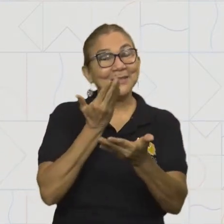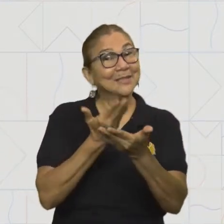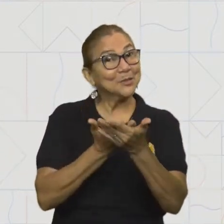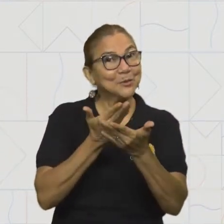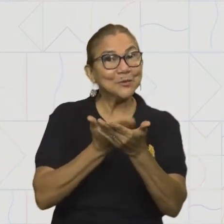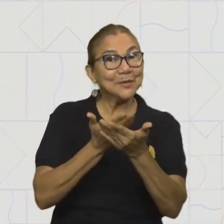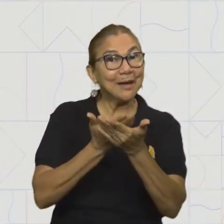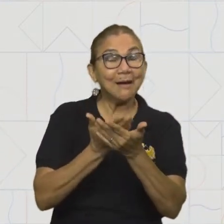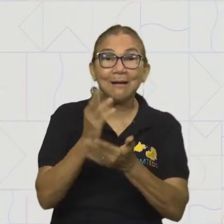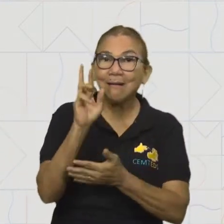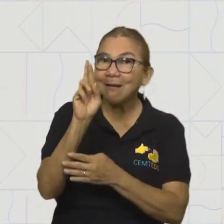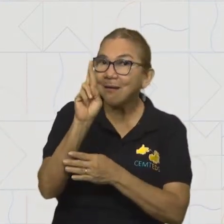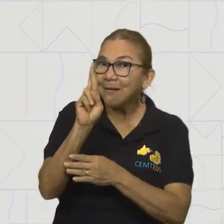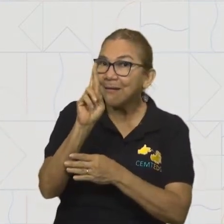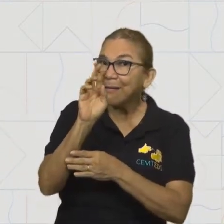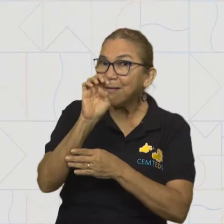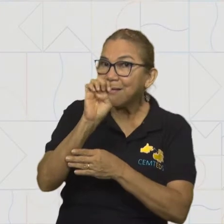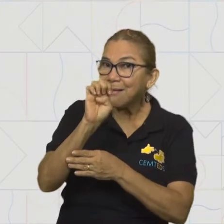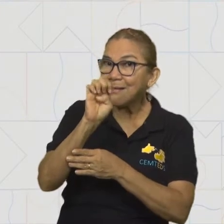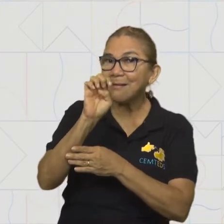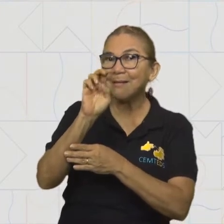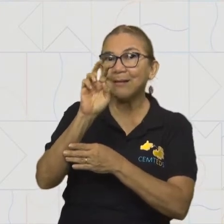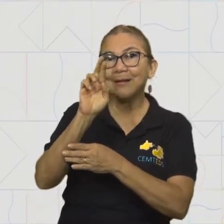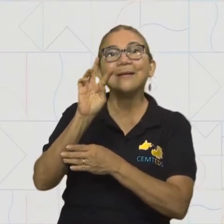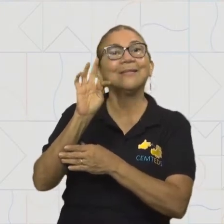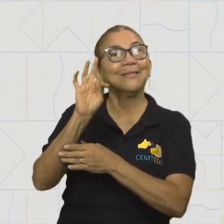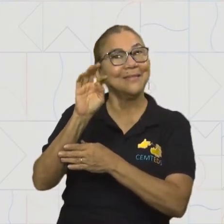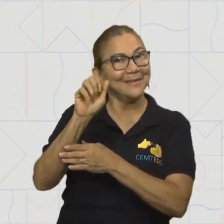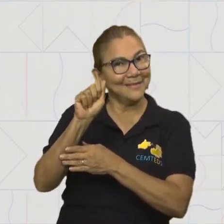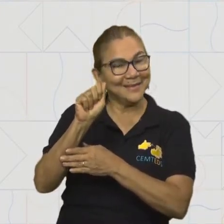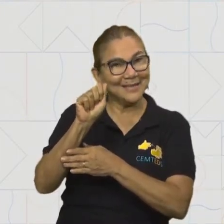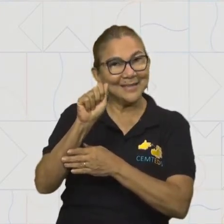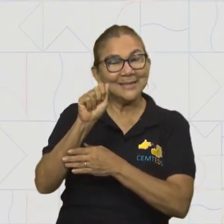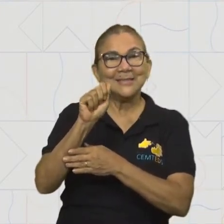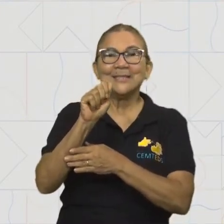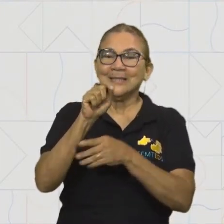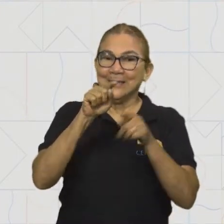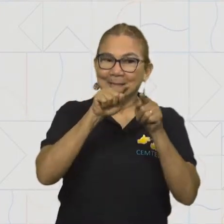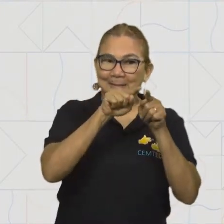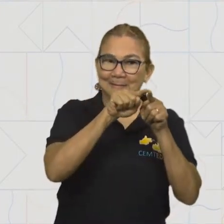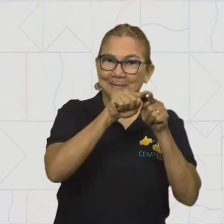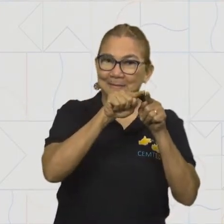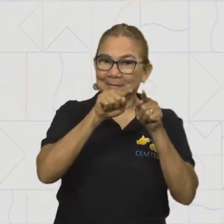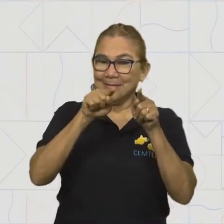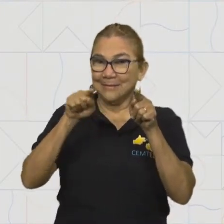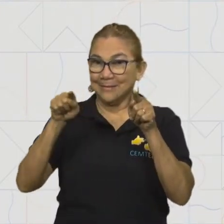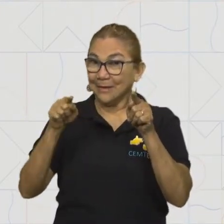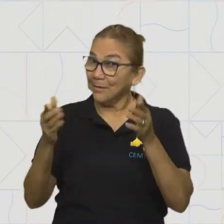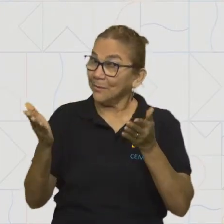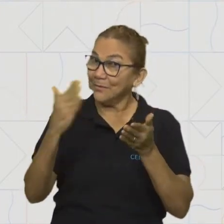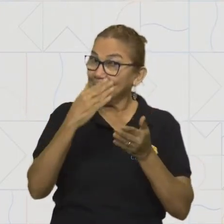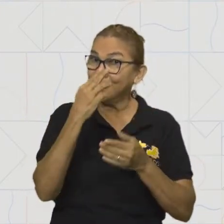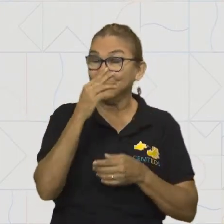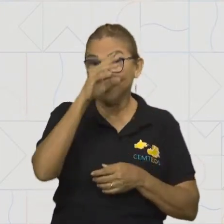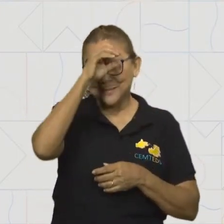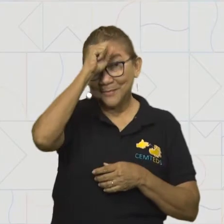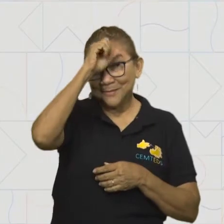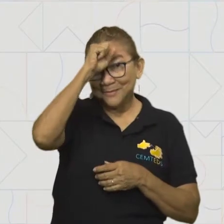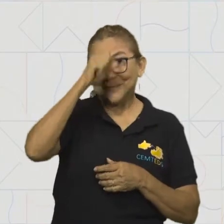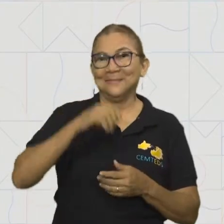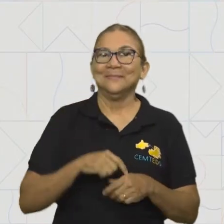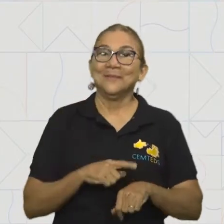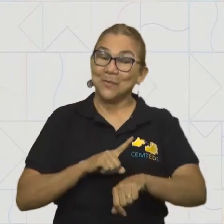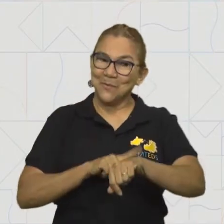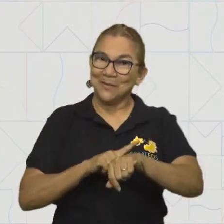sobre noção de reta, semirreta e segmento de reta. Então, vamos lá para a nossa